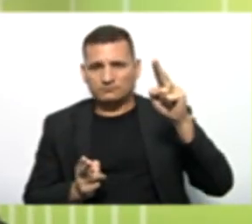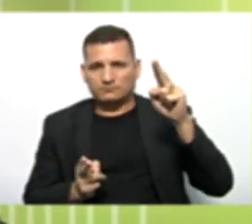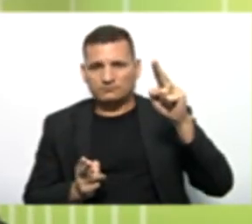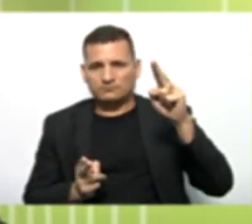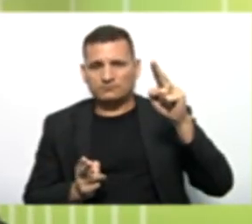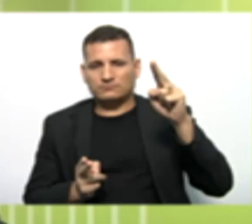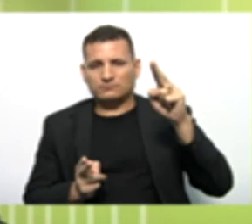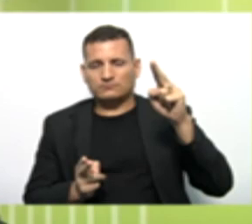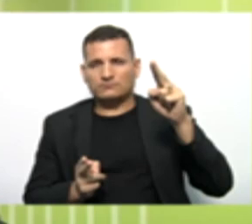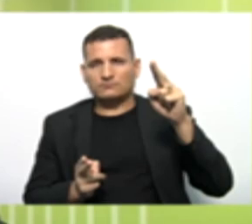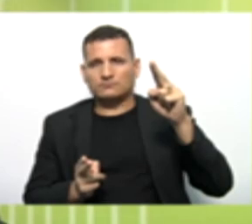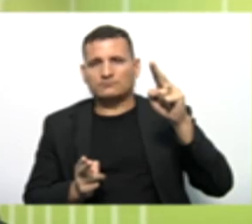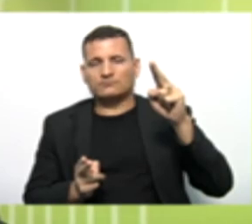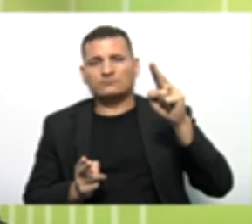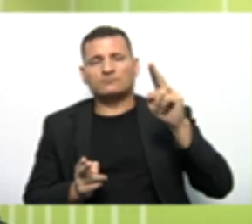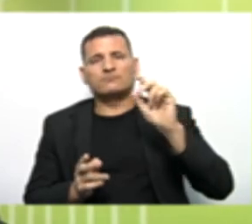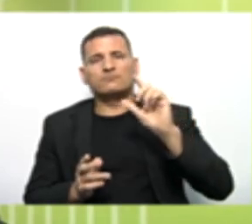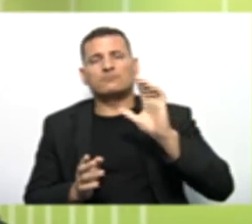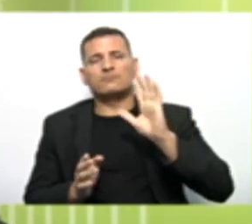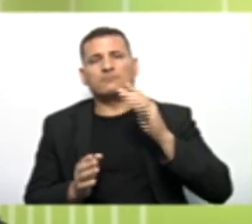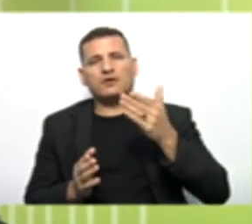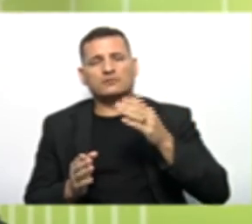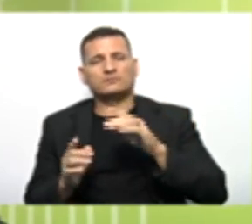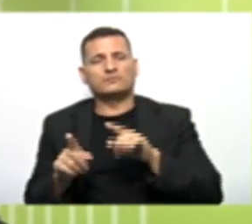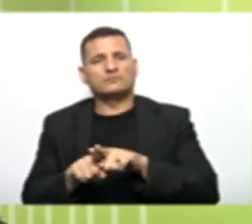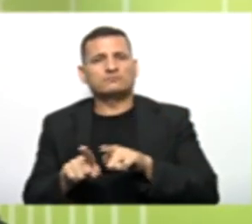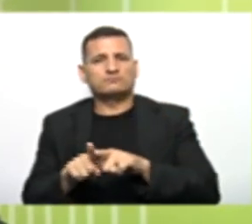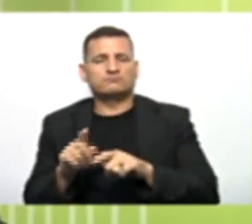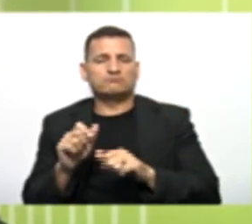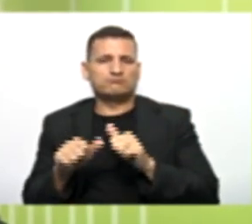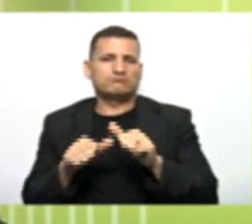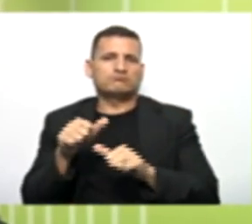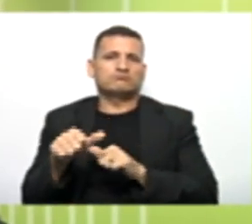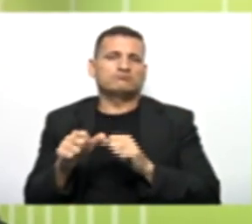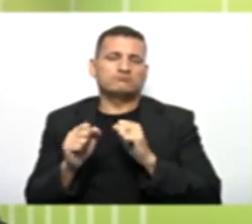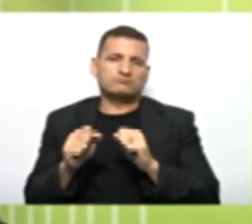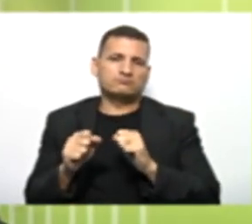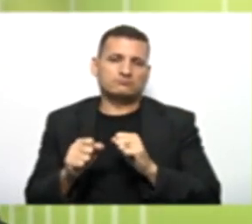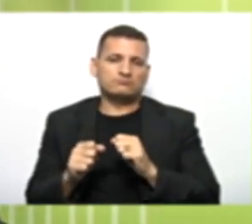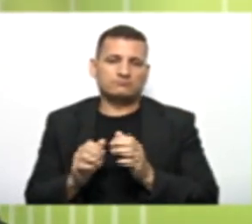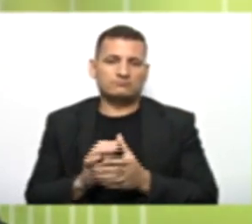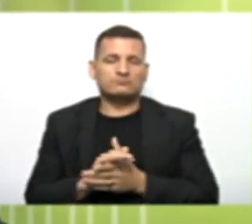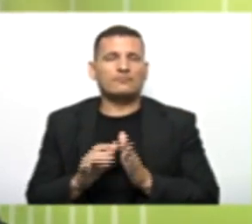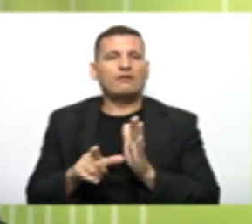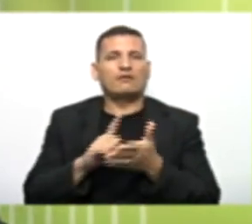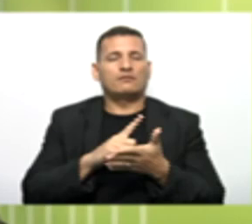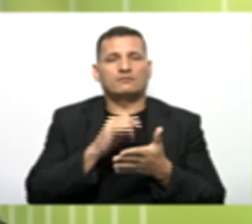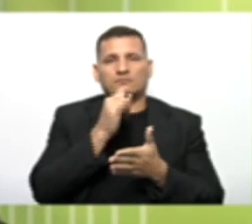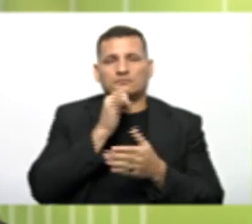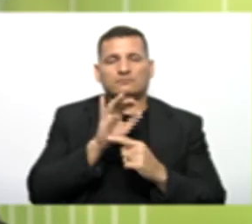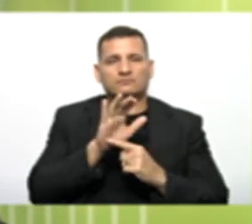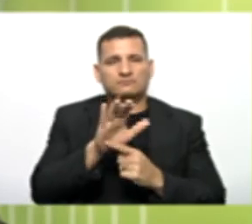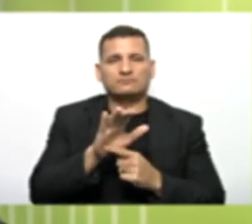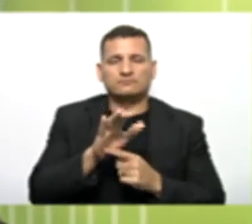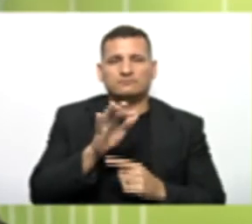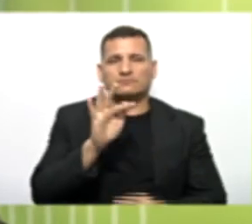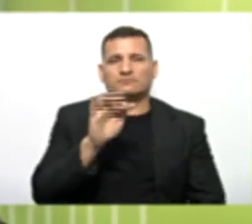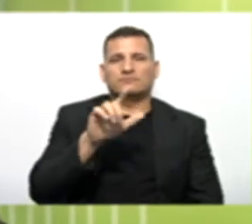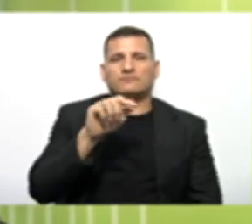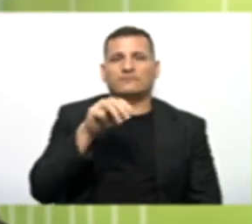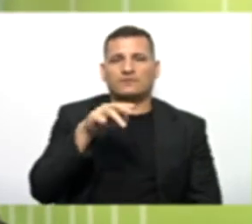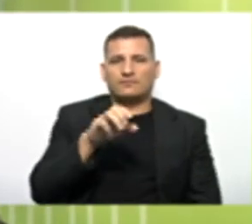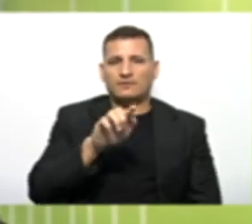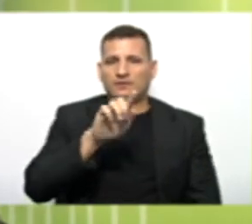De classes distintas Sejam tratados Também De formas diferentes Que foi o aconteceu No exemplo Que nós Abordamos ainda agora